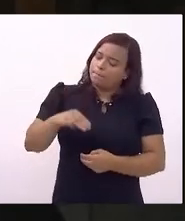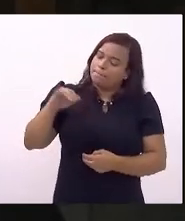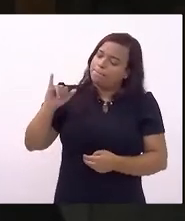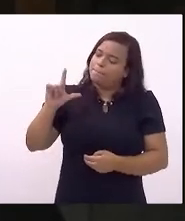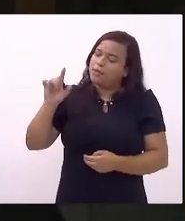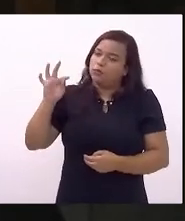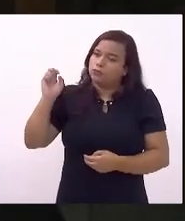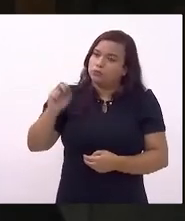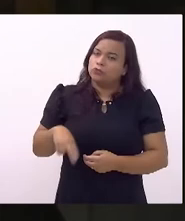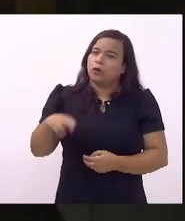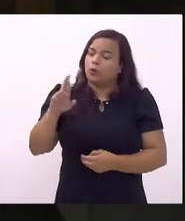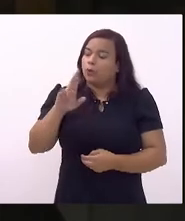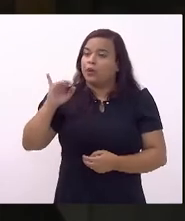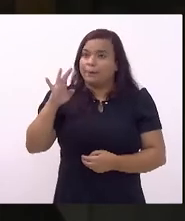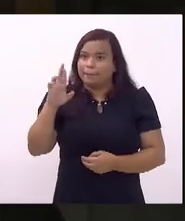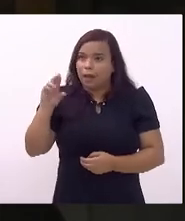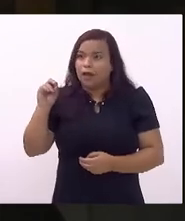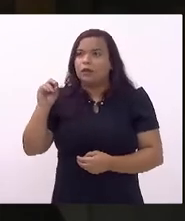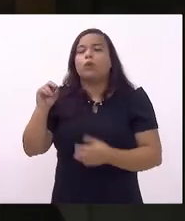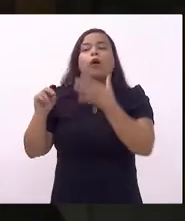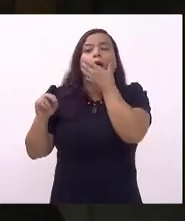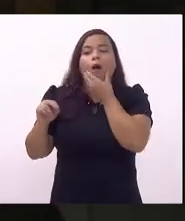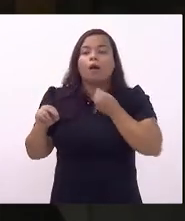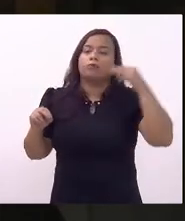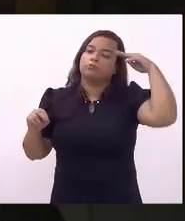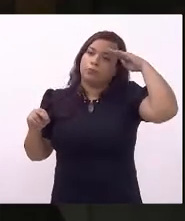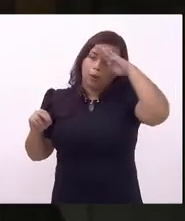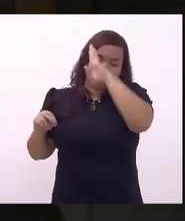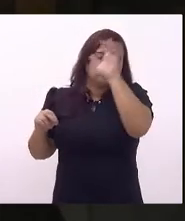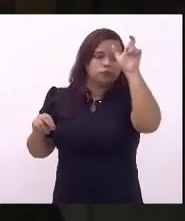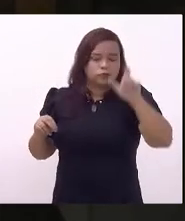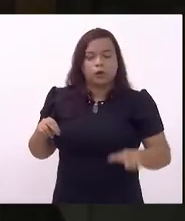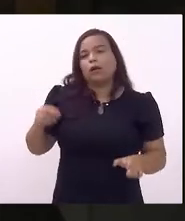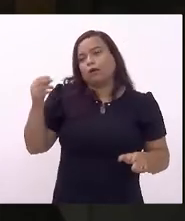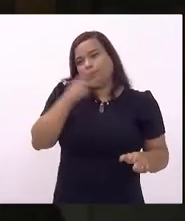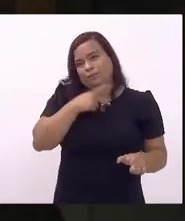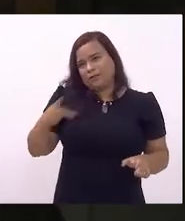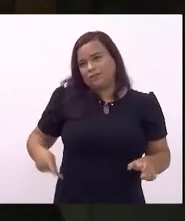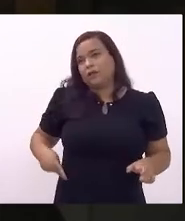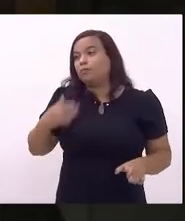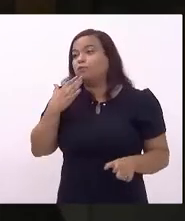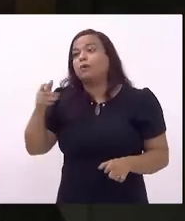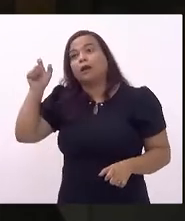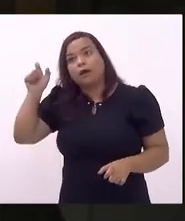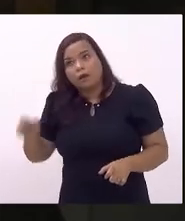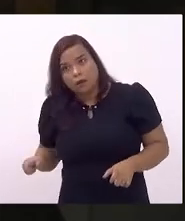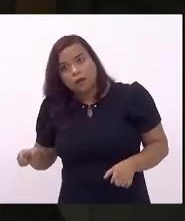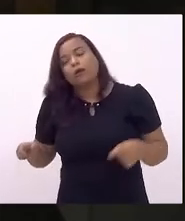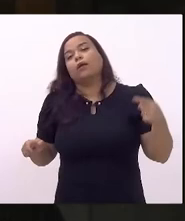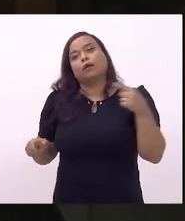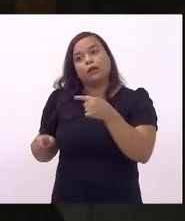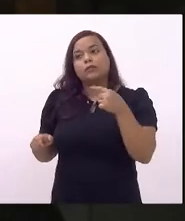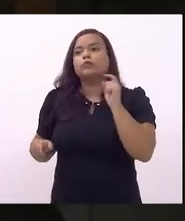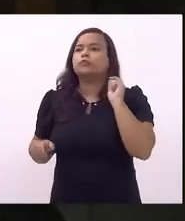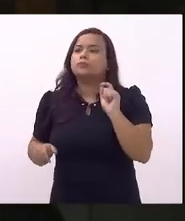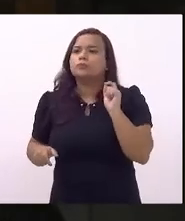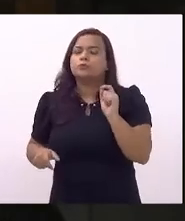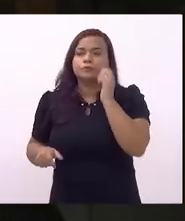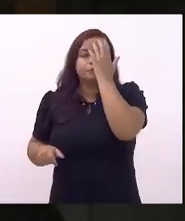de Jair Bolsonaro segundo Milton Ribeiro atendendo a um pedido especial do presidente Jair Bolsonaro